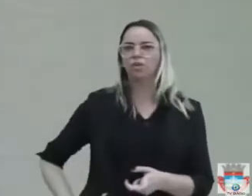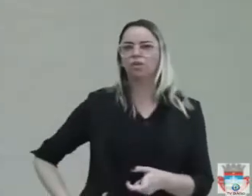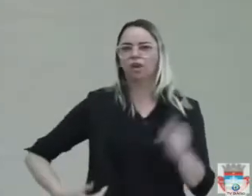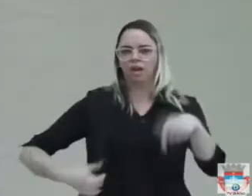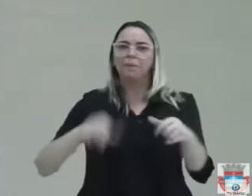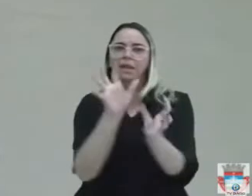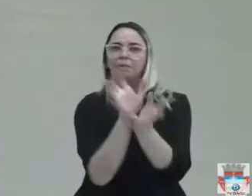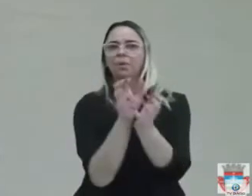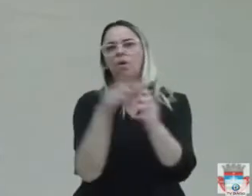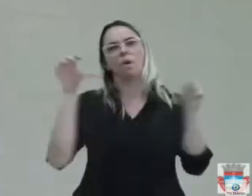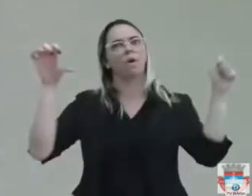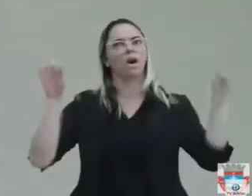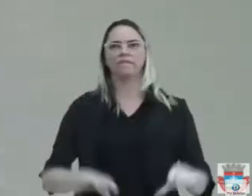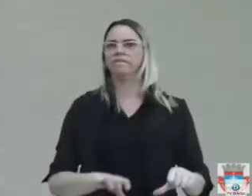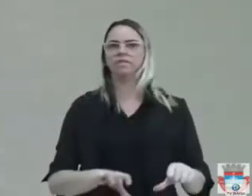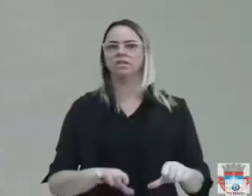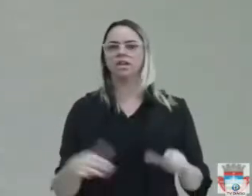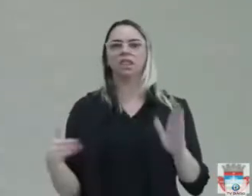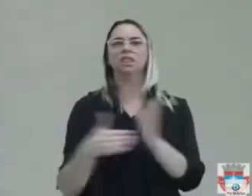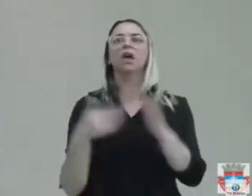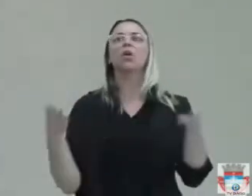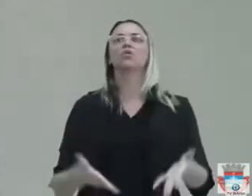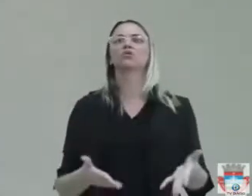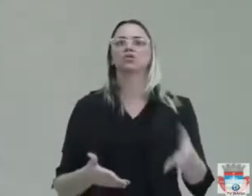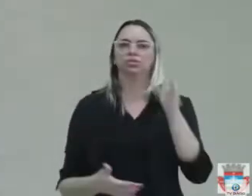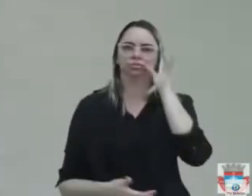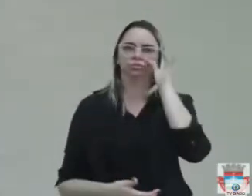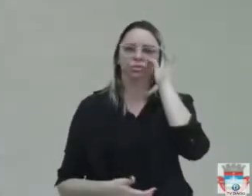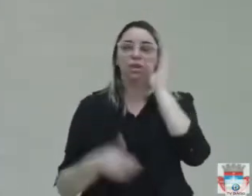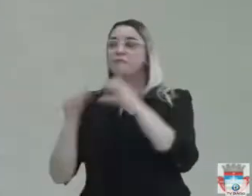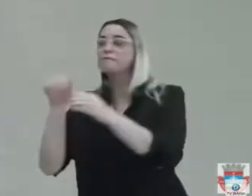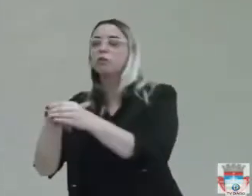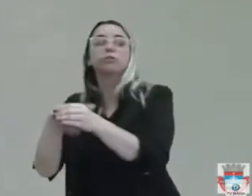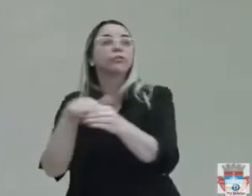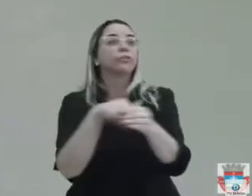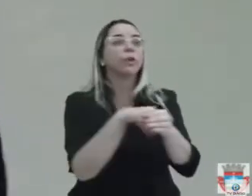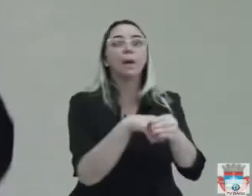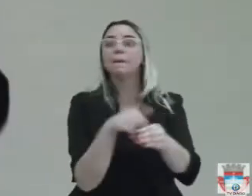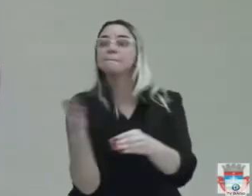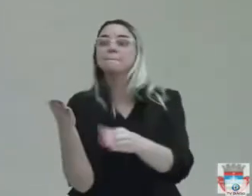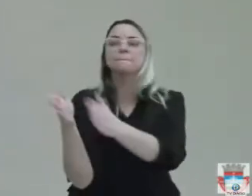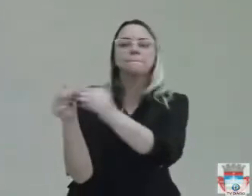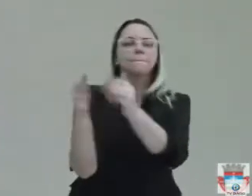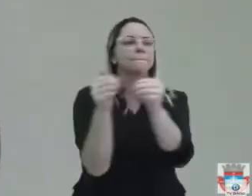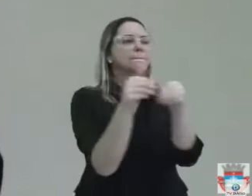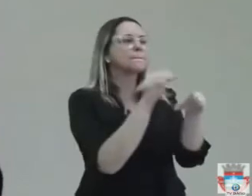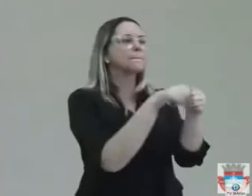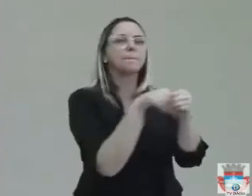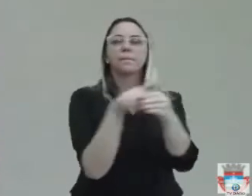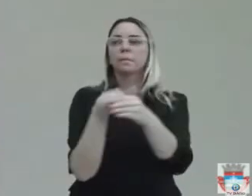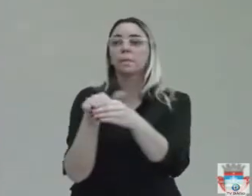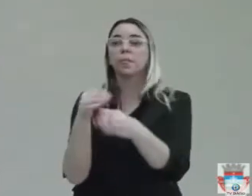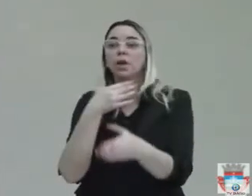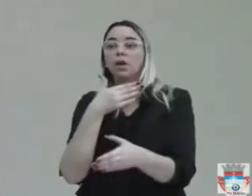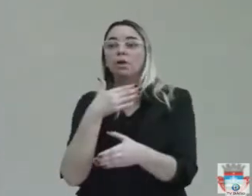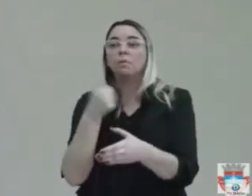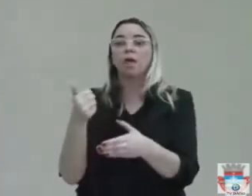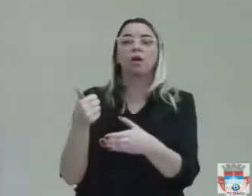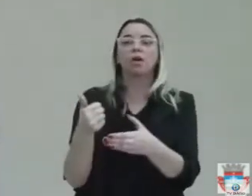está ruim nas pesquisas e tentando arrumar votos, aí liberou esse recurso para os calçamentos.